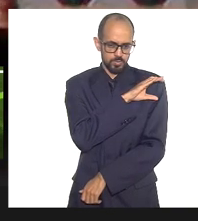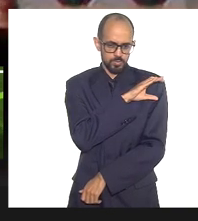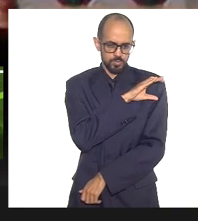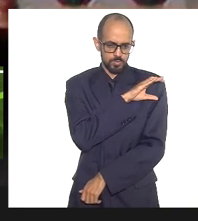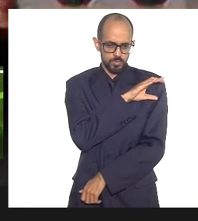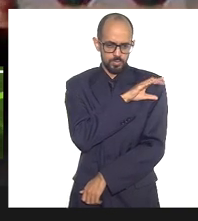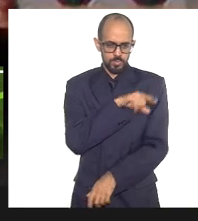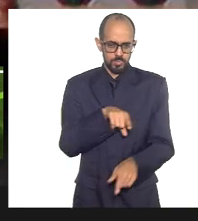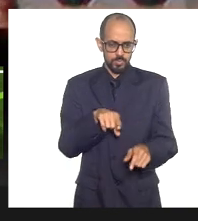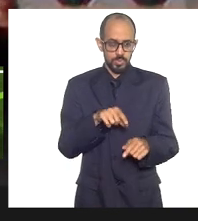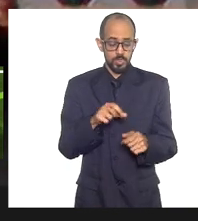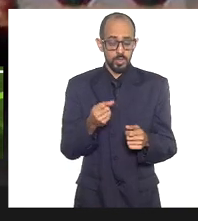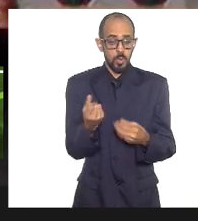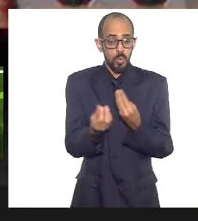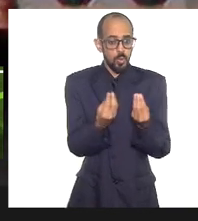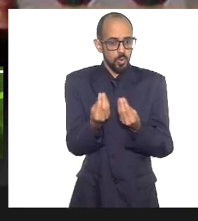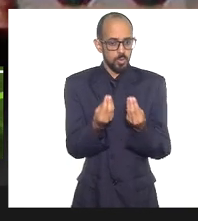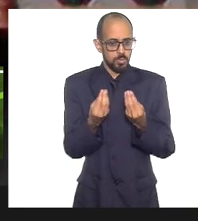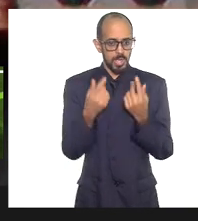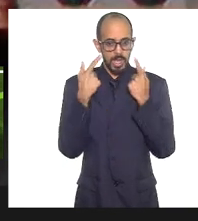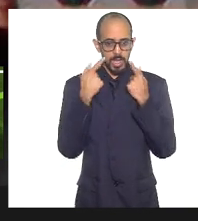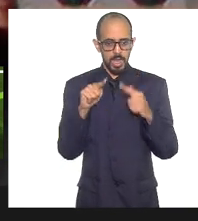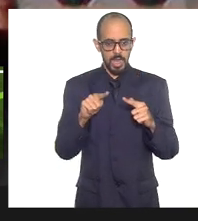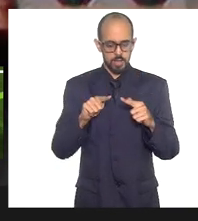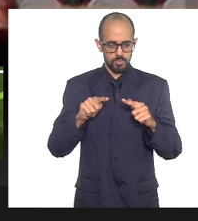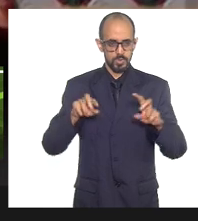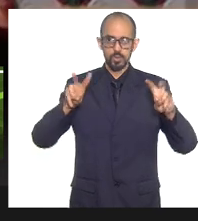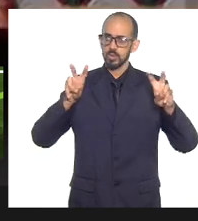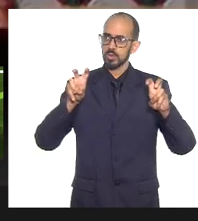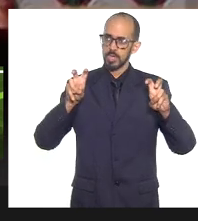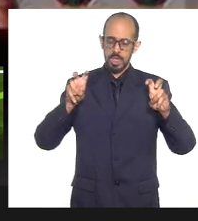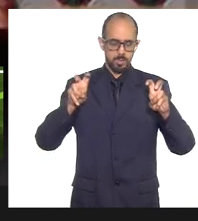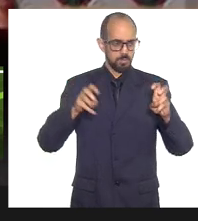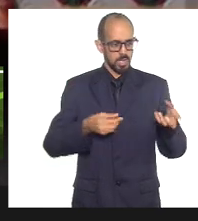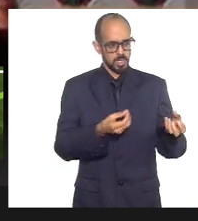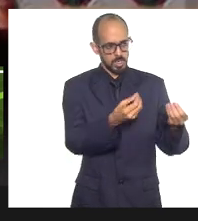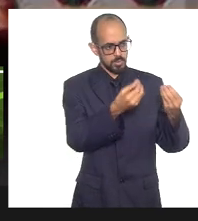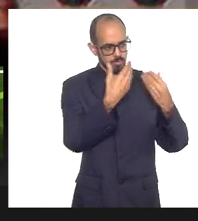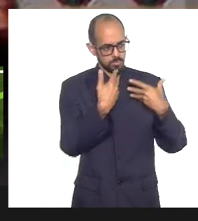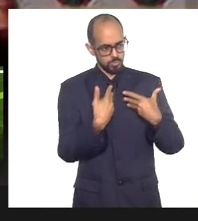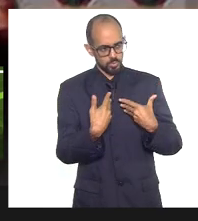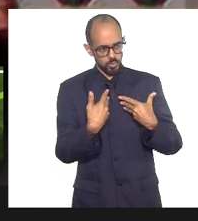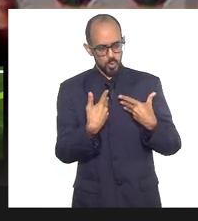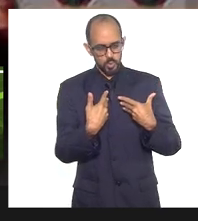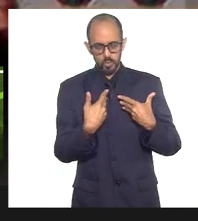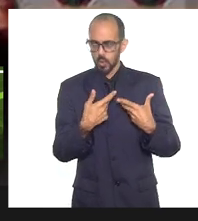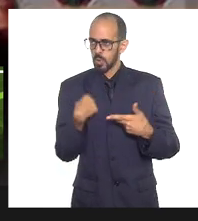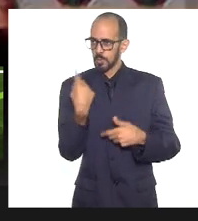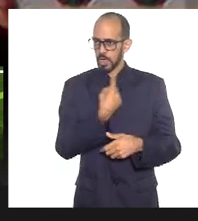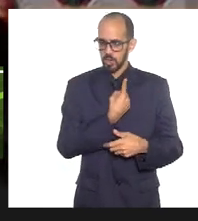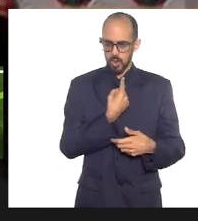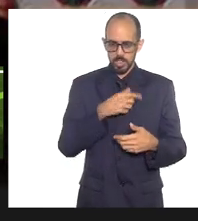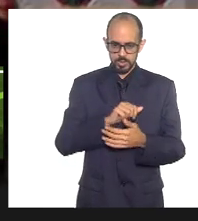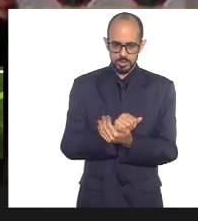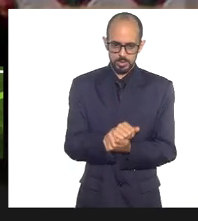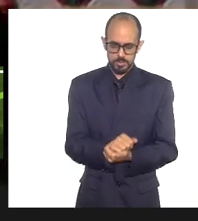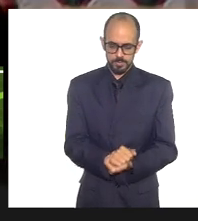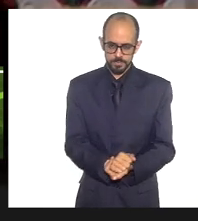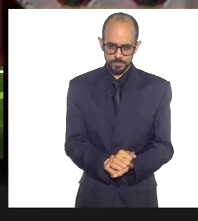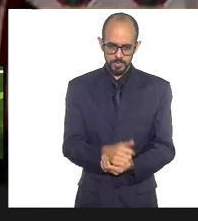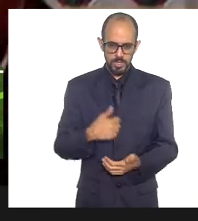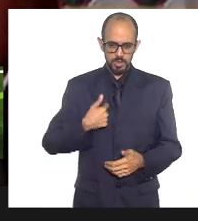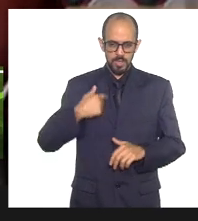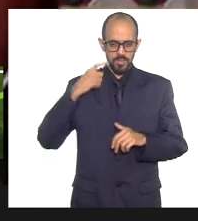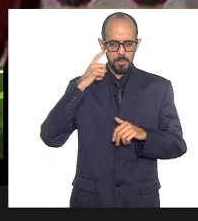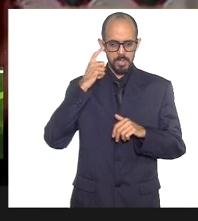com a gravidade do tema que ele trouxe aqui agora de mais amplo conhecimento ainda. Estava pensando exatamente